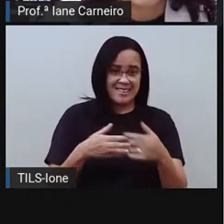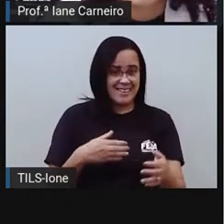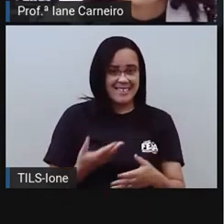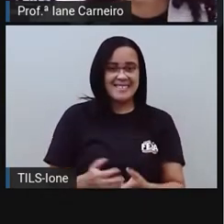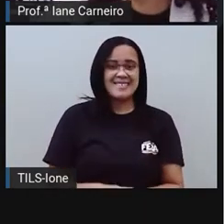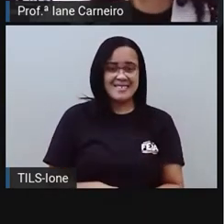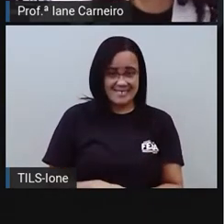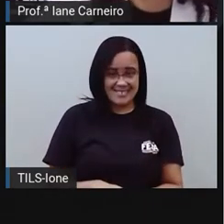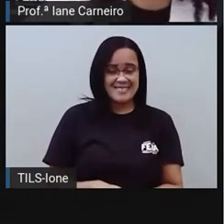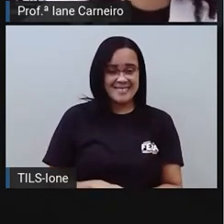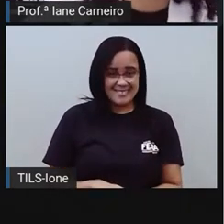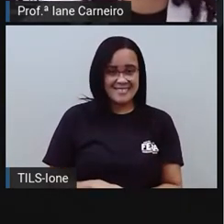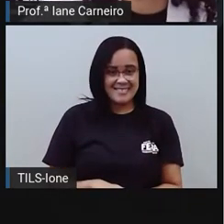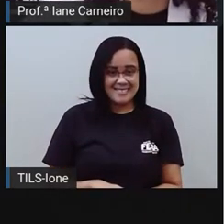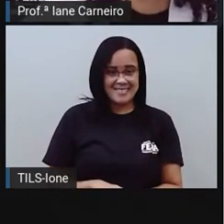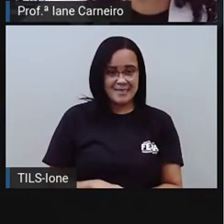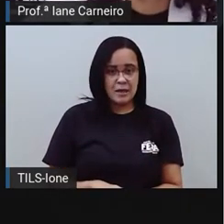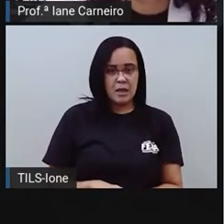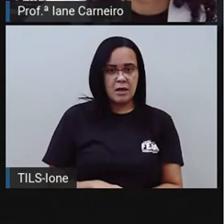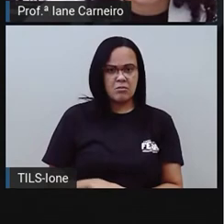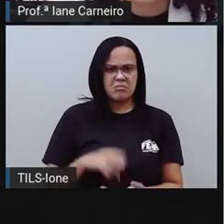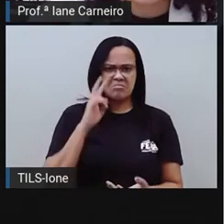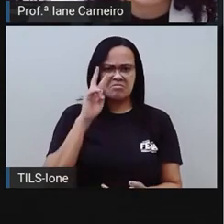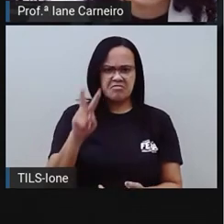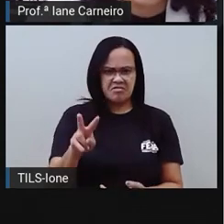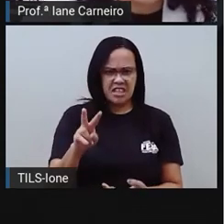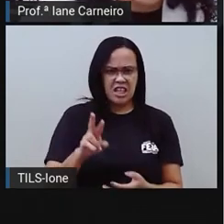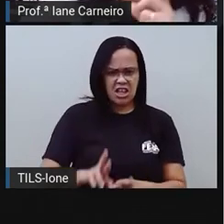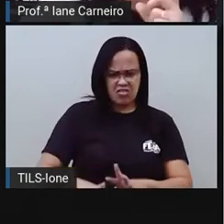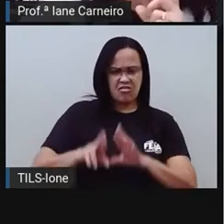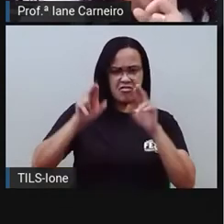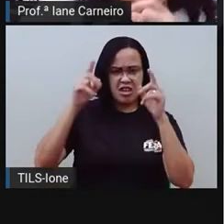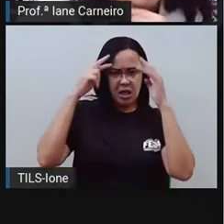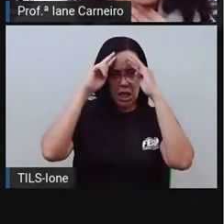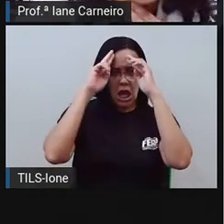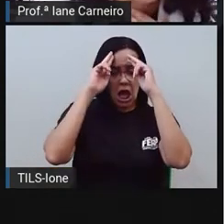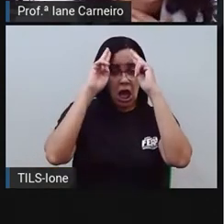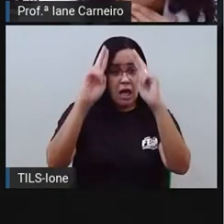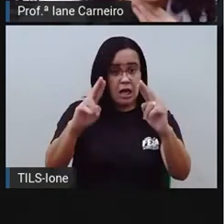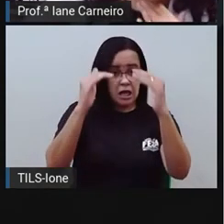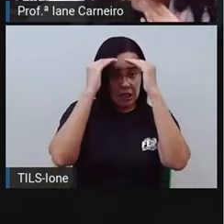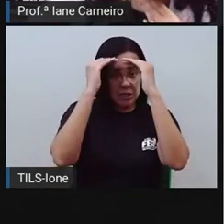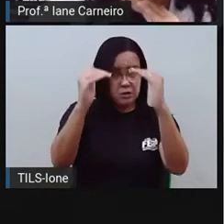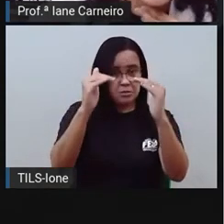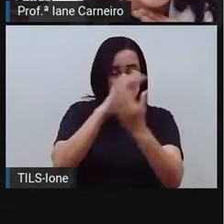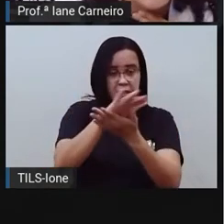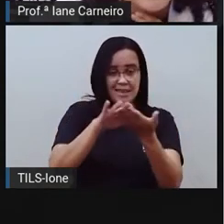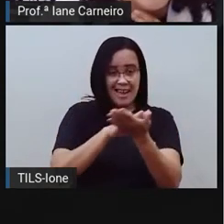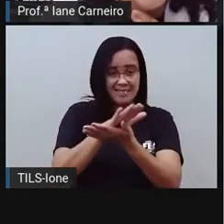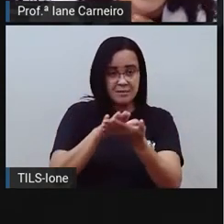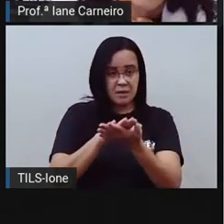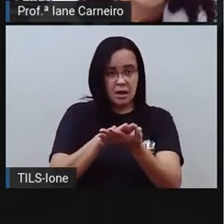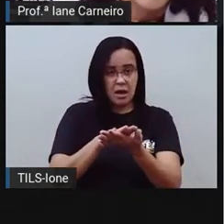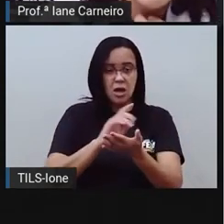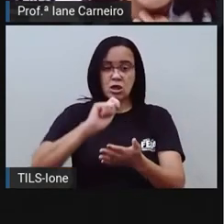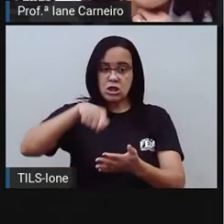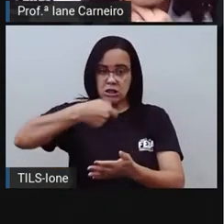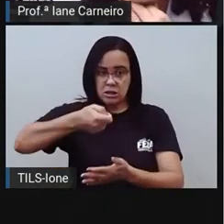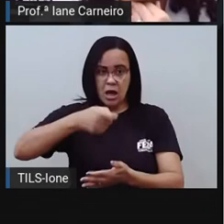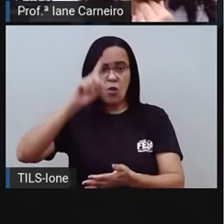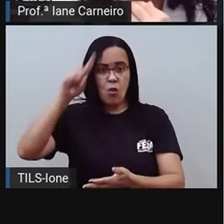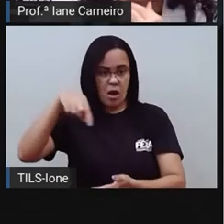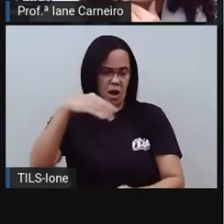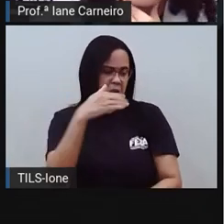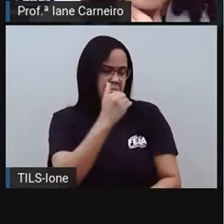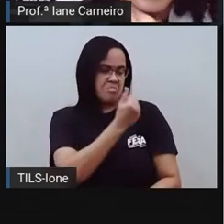Outra coisa, quando as diferenças não são respeitadas, né? E aí acontece esse preconceito social, né? Então,